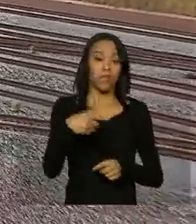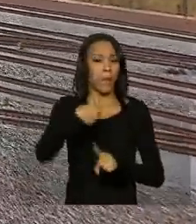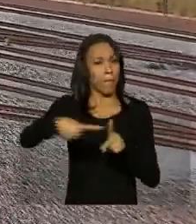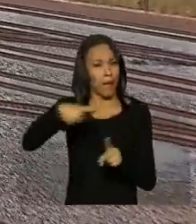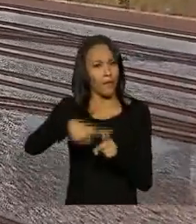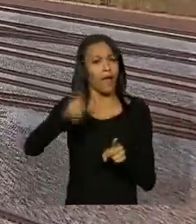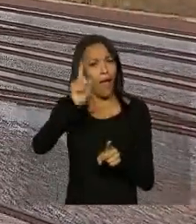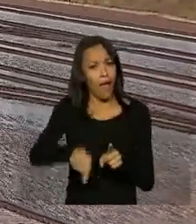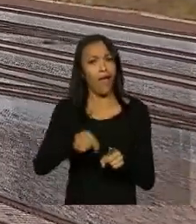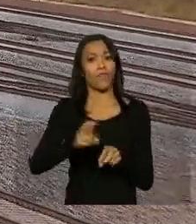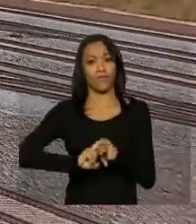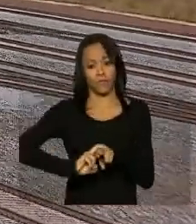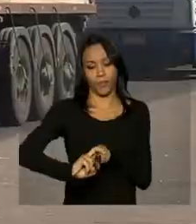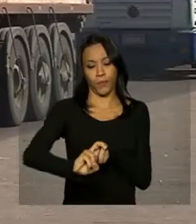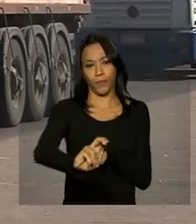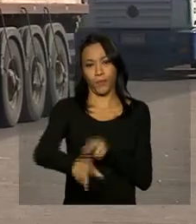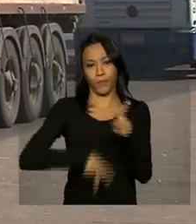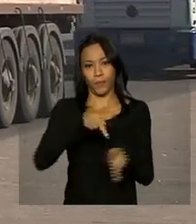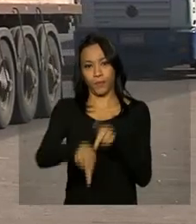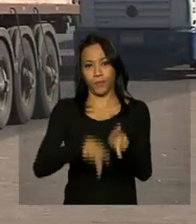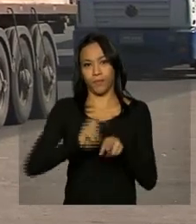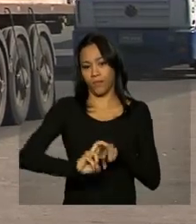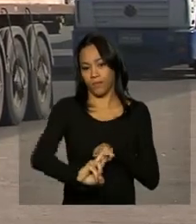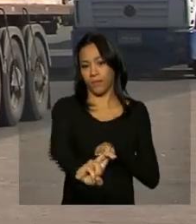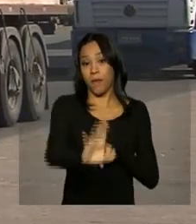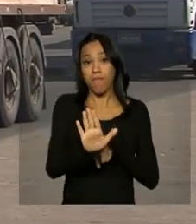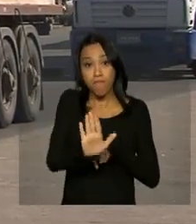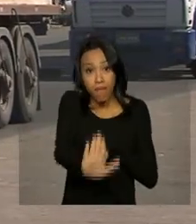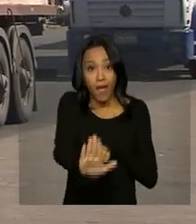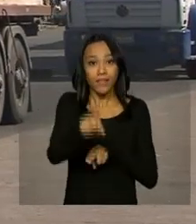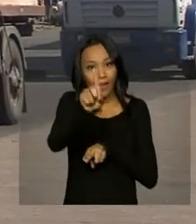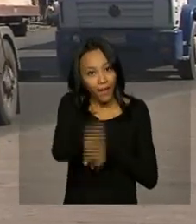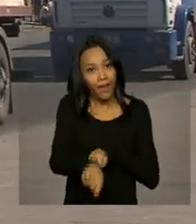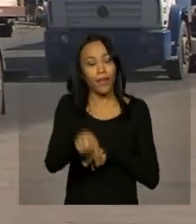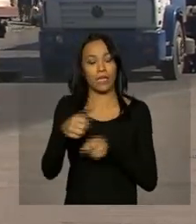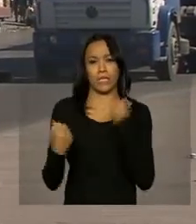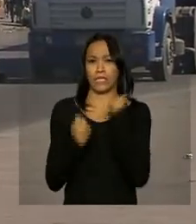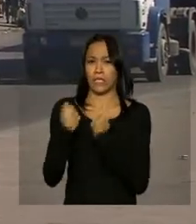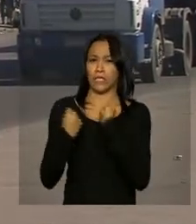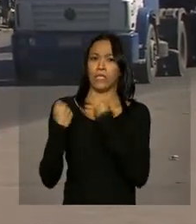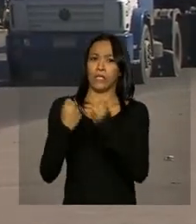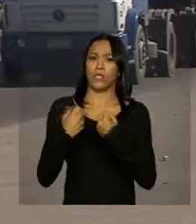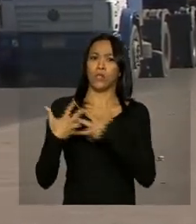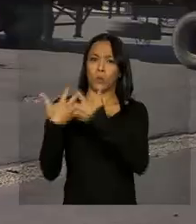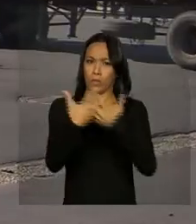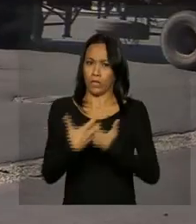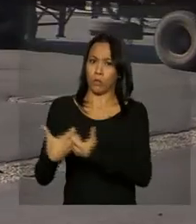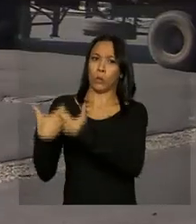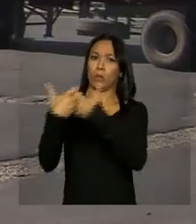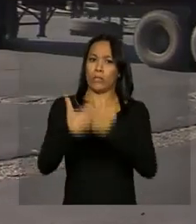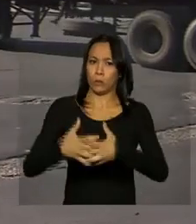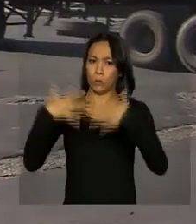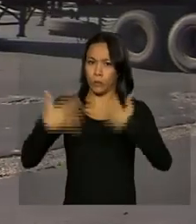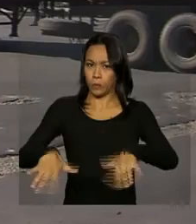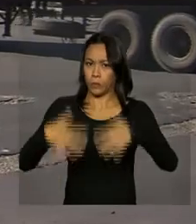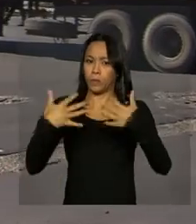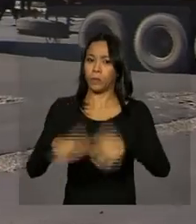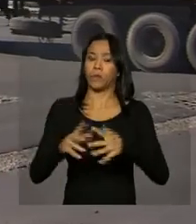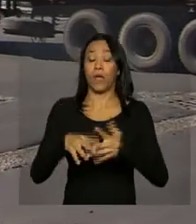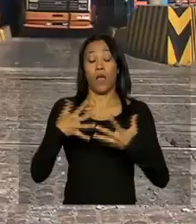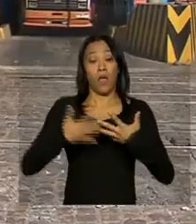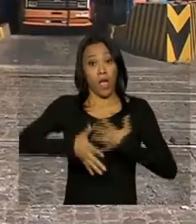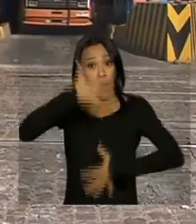percurso é feita pelos trilhos, mas o grande destaque fica para a carroceria dos caminhões. É uma engrenagem